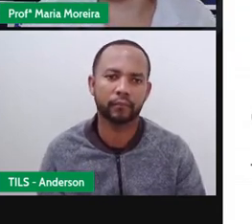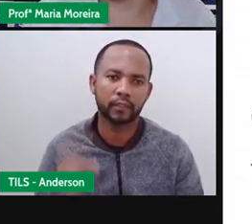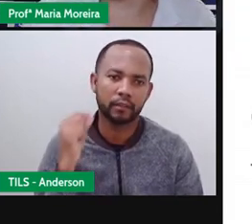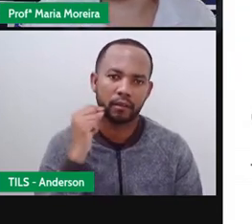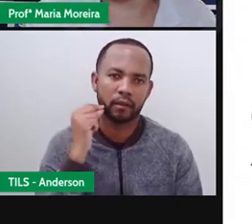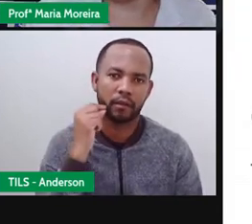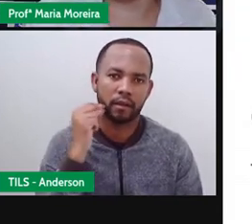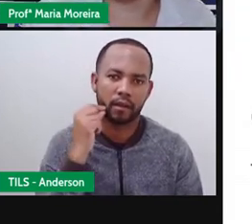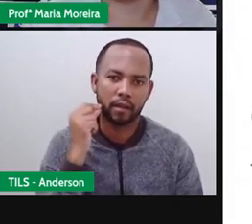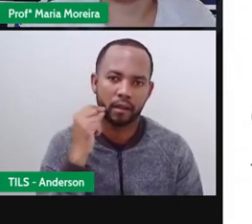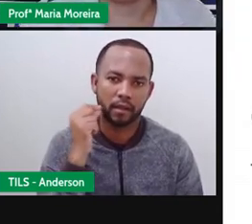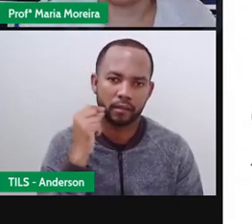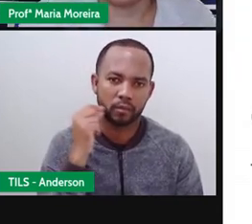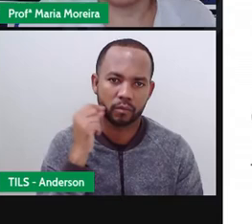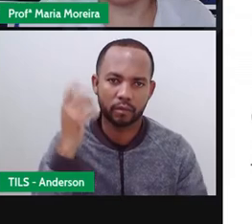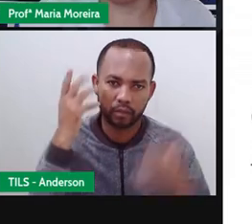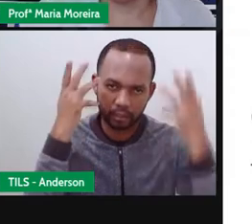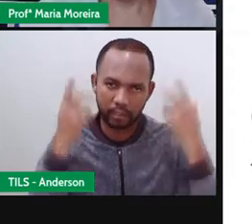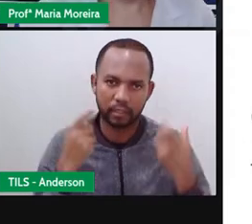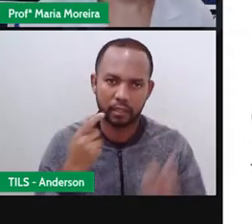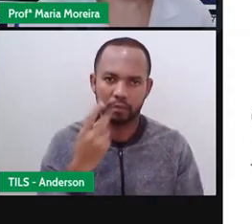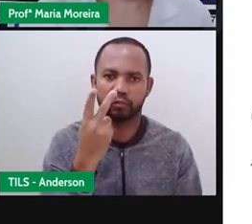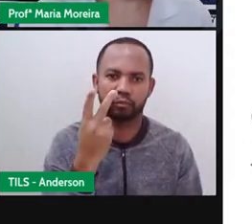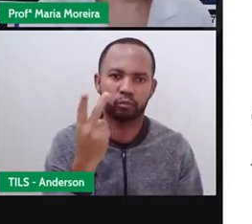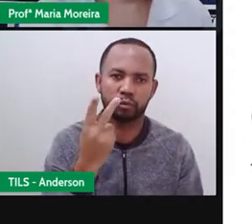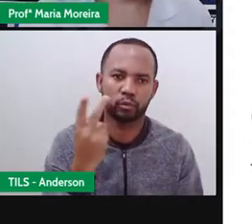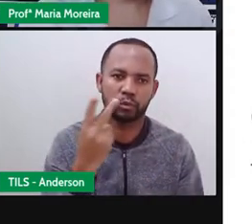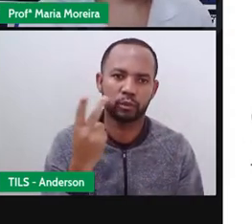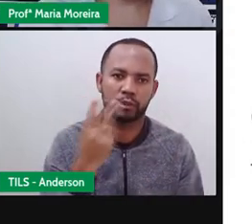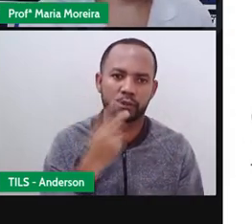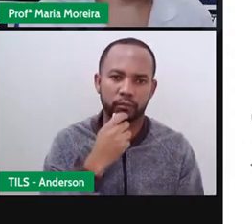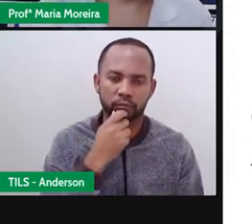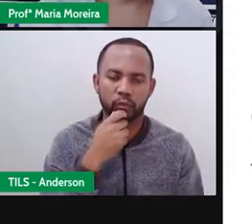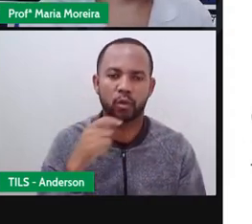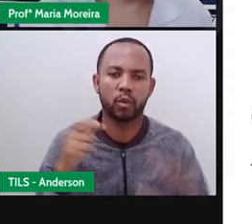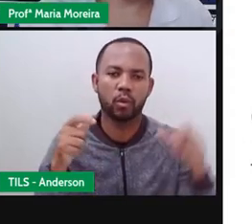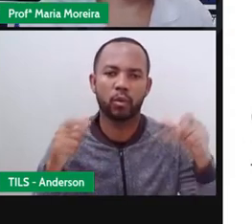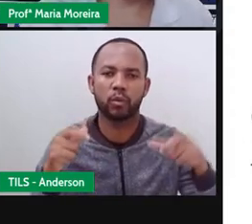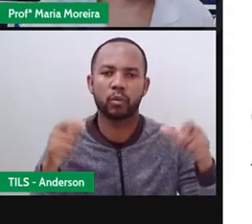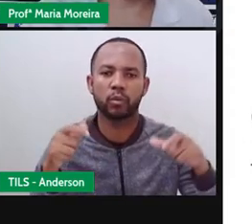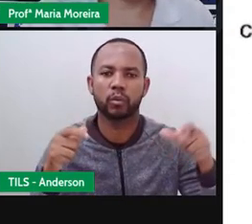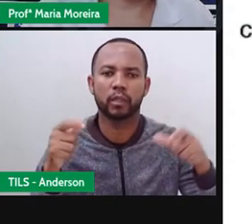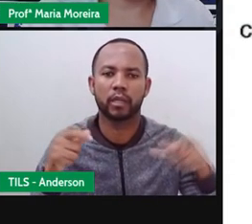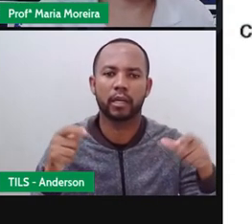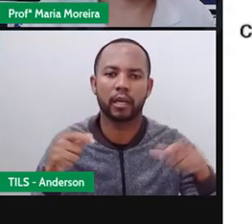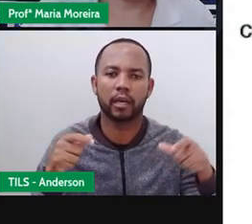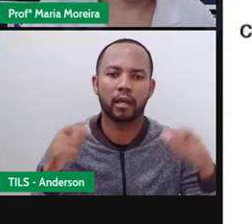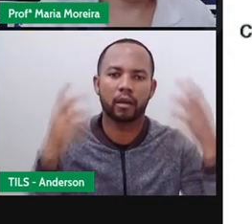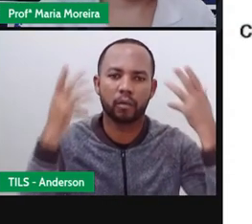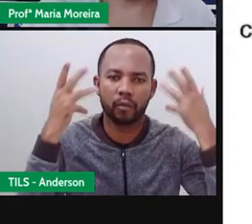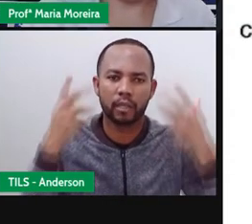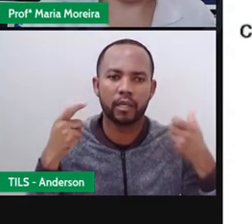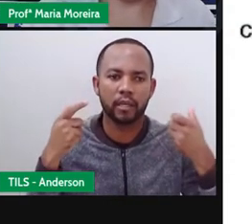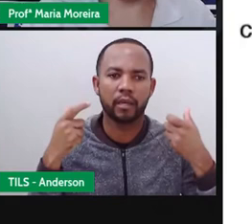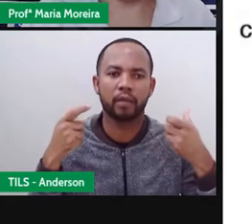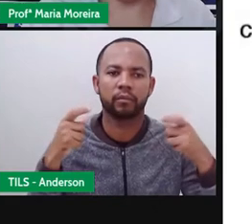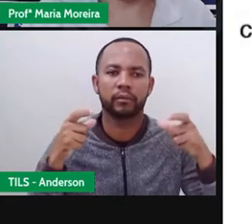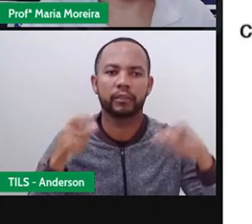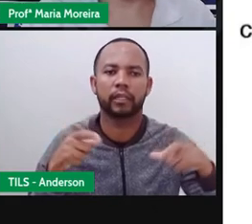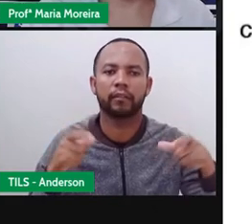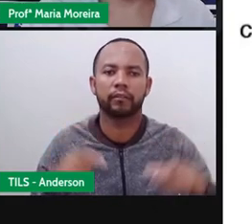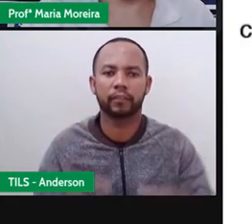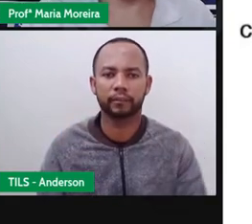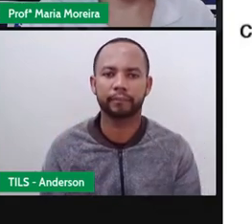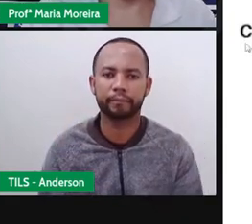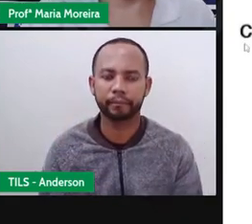o leão? O leão estava onde? Ó. Quando a gente tem dúvida sobre alguma coisa, a gente faz o quê? A gente volta no texto, ó.